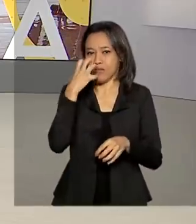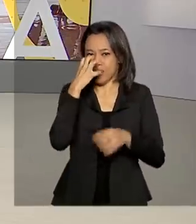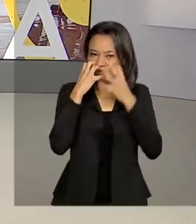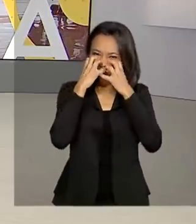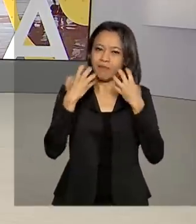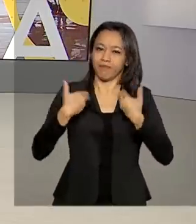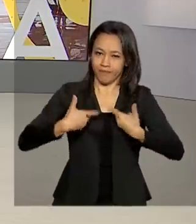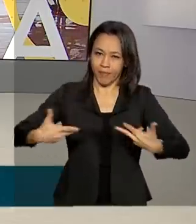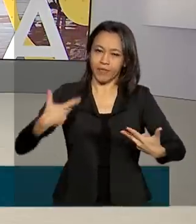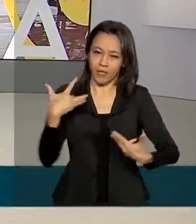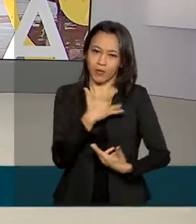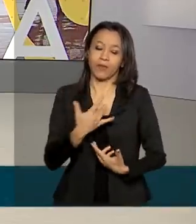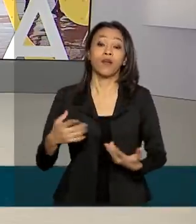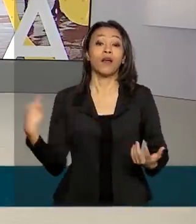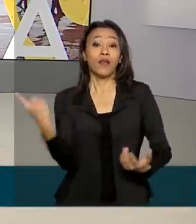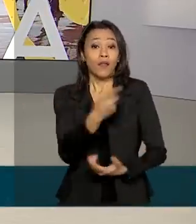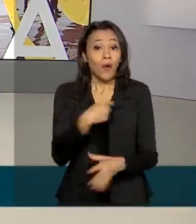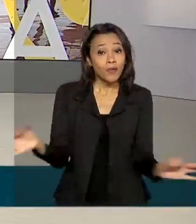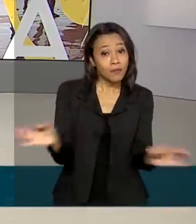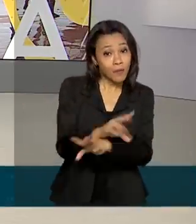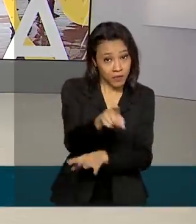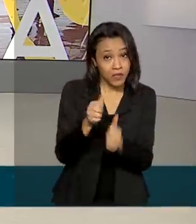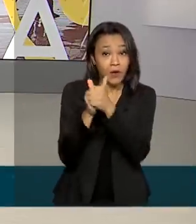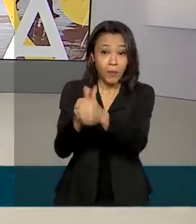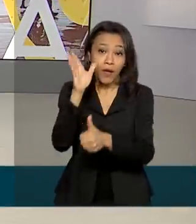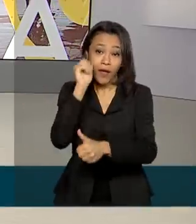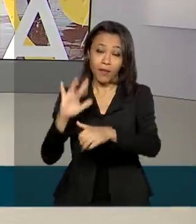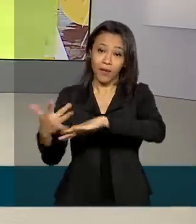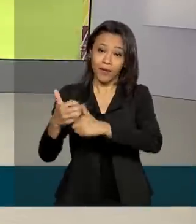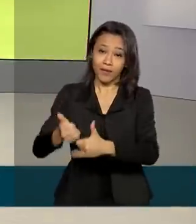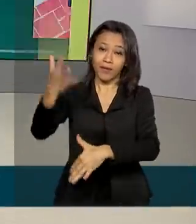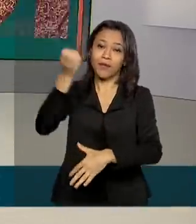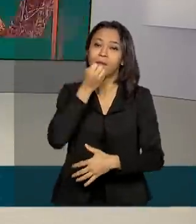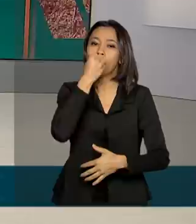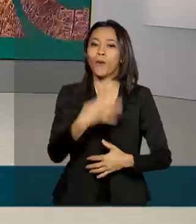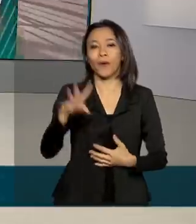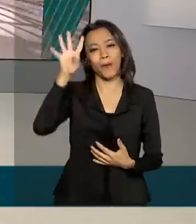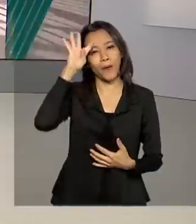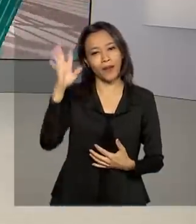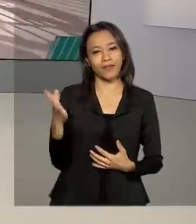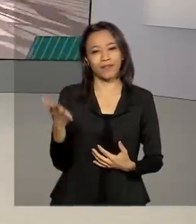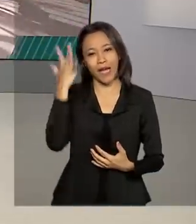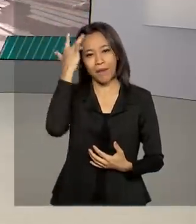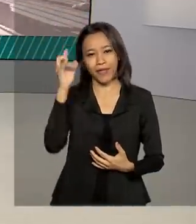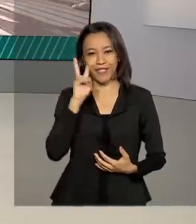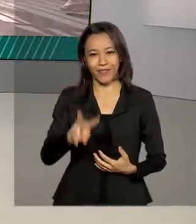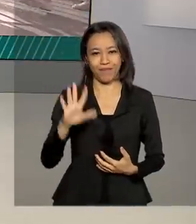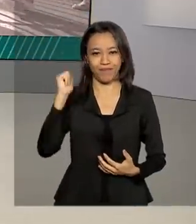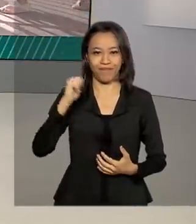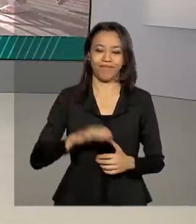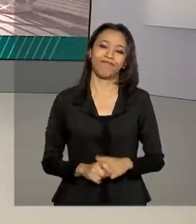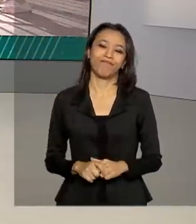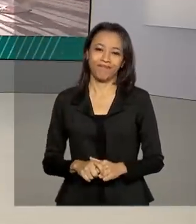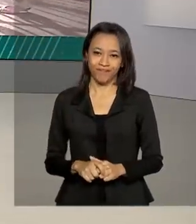A gente fica por aqui, nos acompanhe também pelas redes sociais. Boa quarta para você, nos vemos amanhã. Até lá!